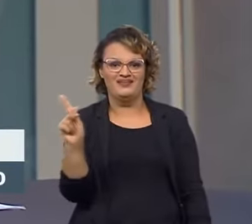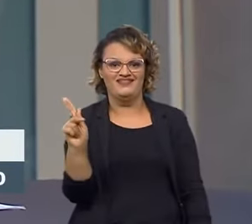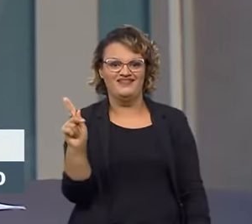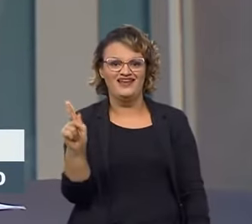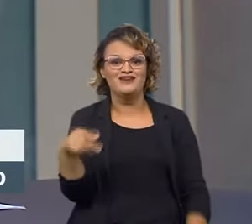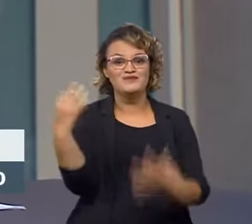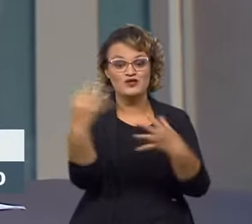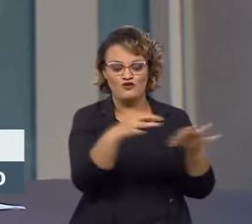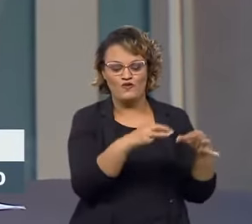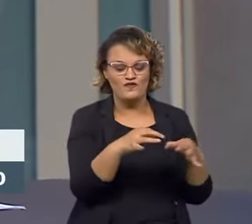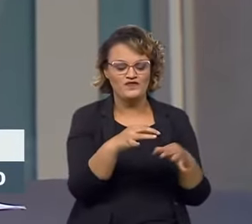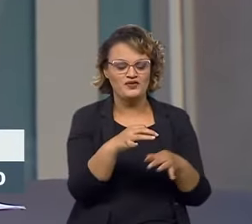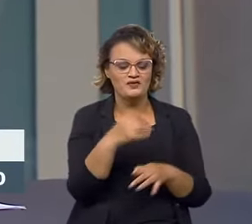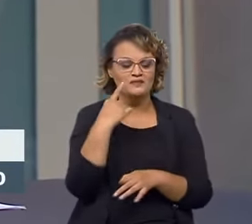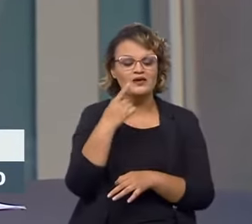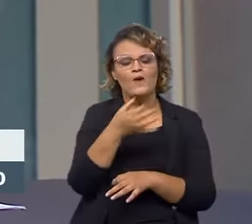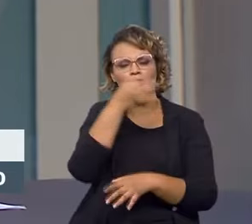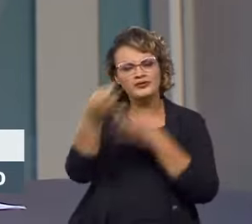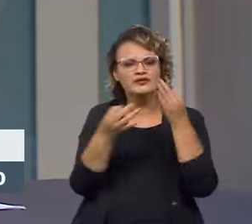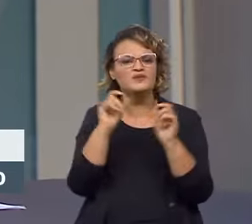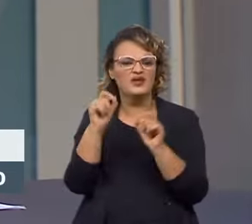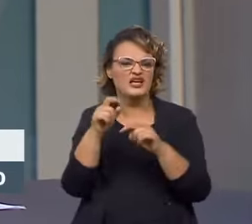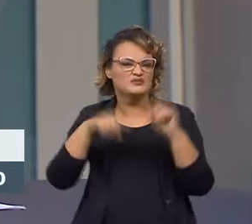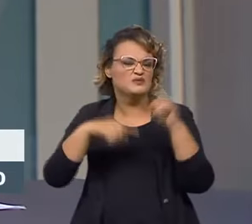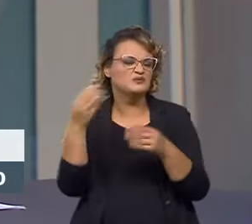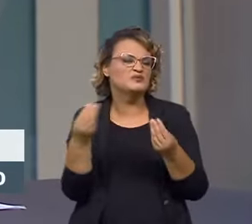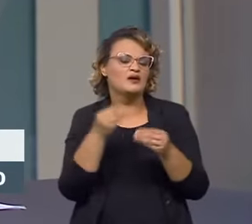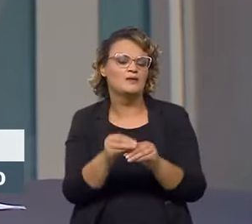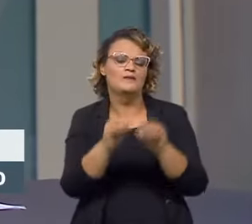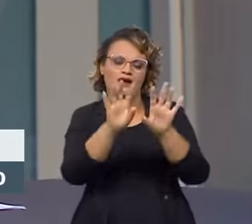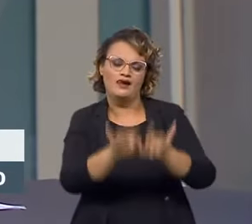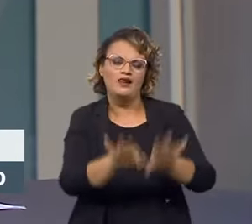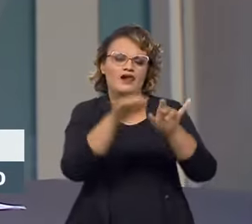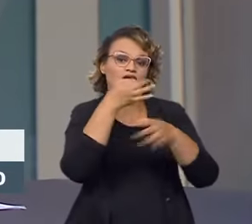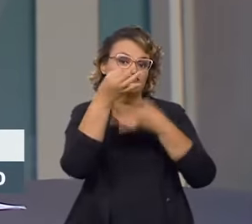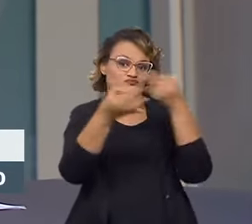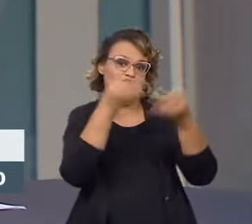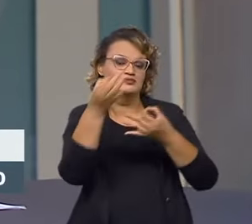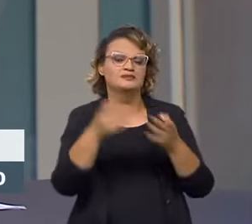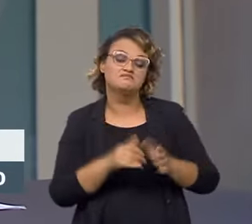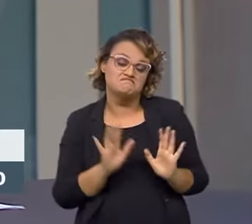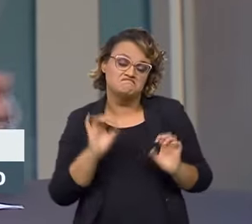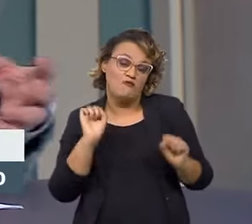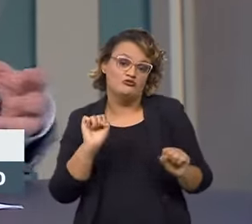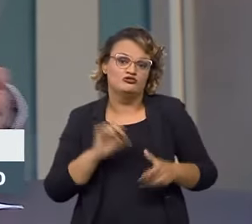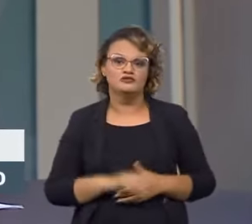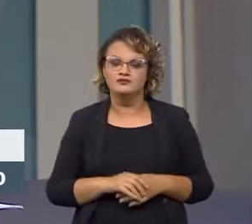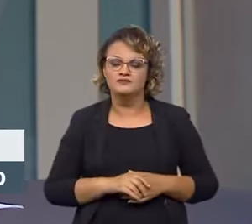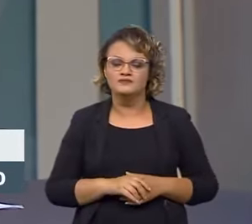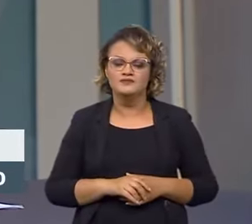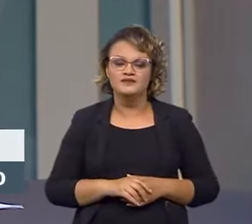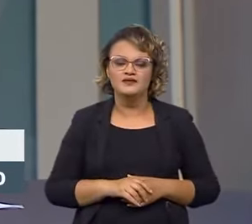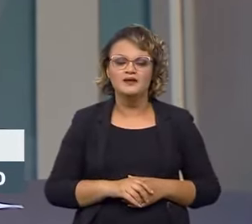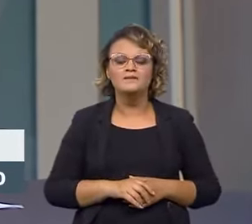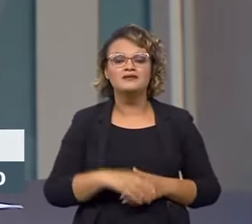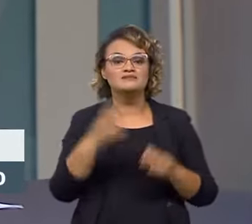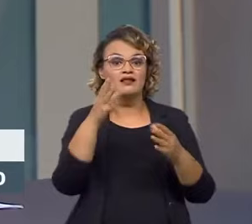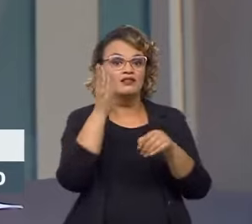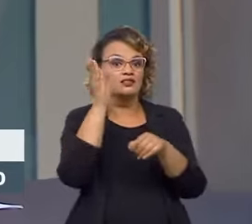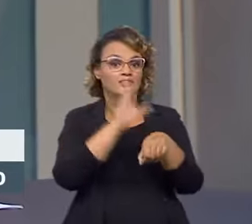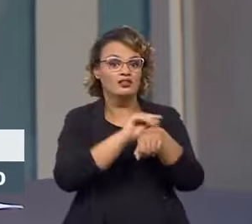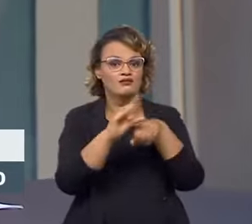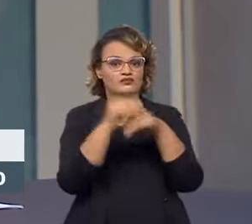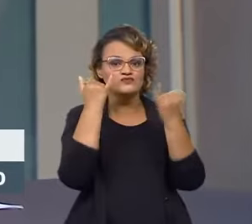registrar observações dele sobre o produto que ele está comprando, suspeitas que seja, mas de forma que eu alimente um banco de dados,